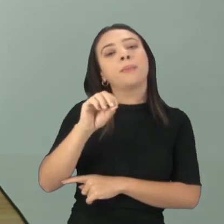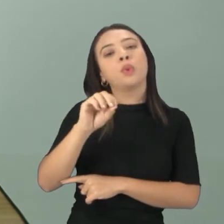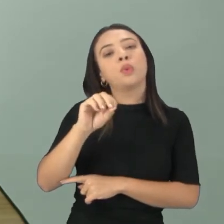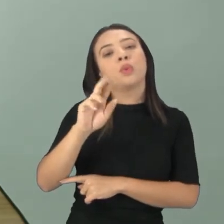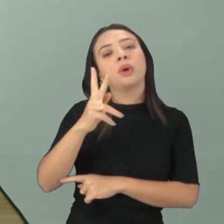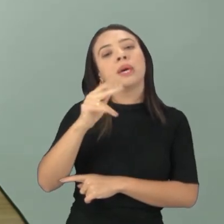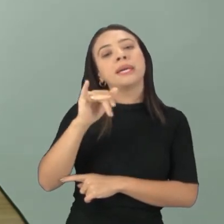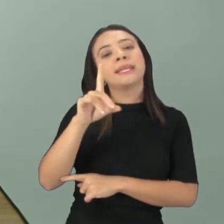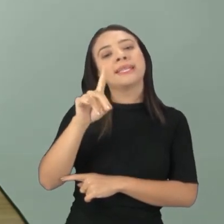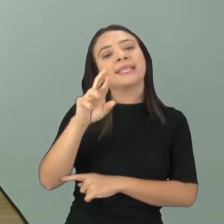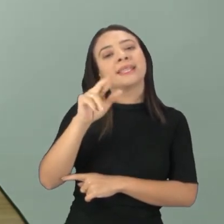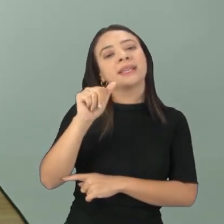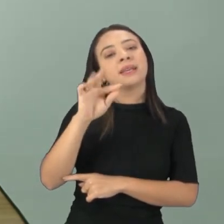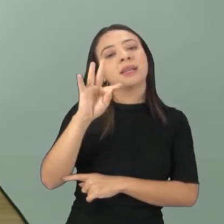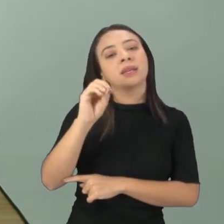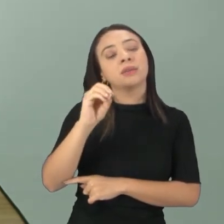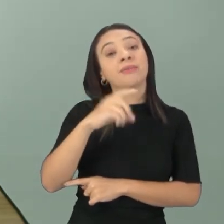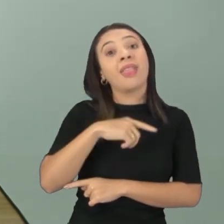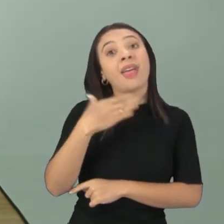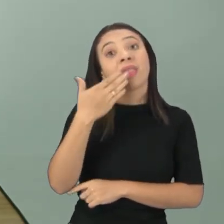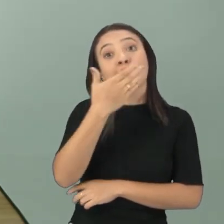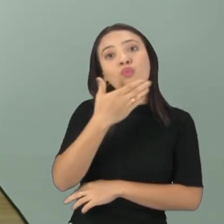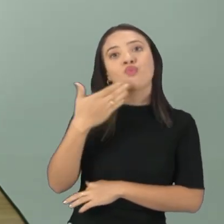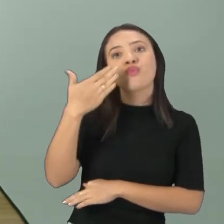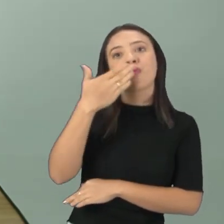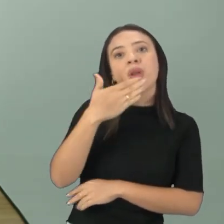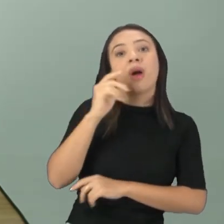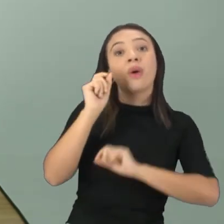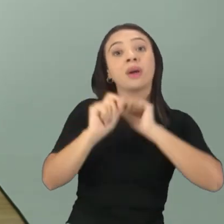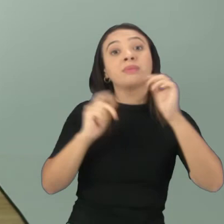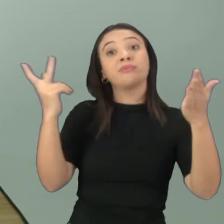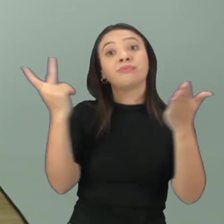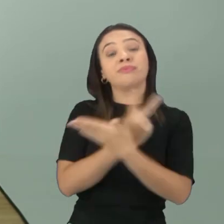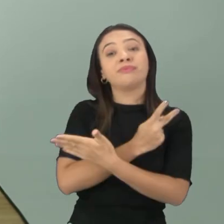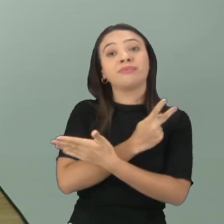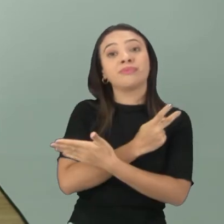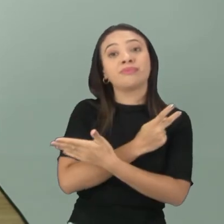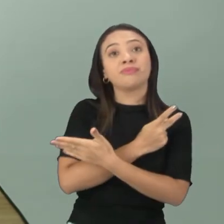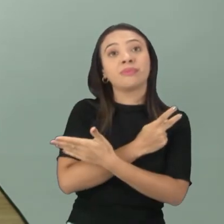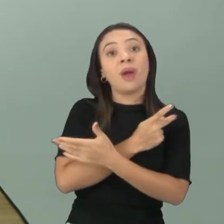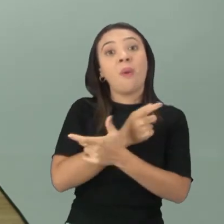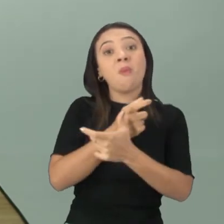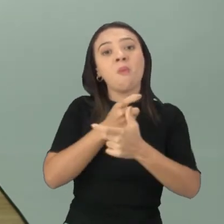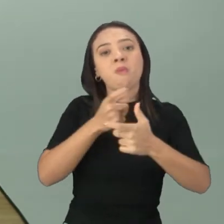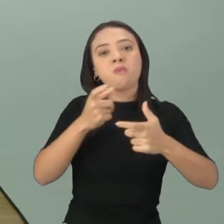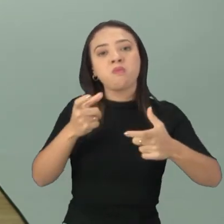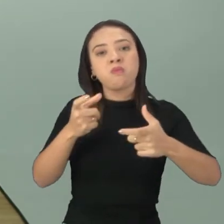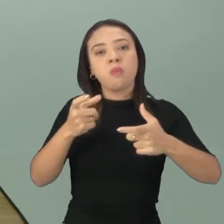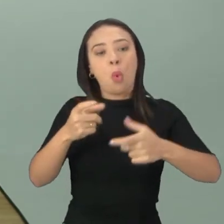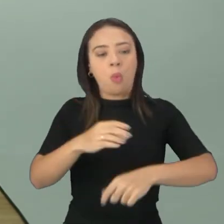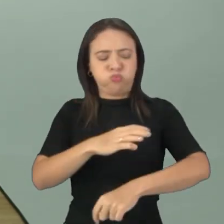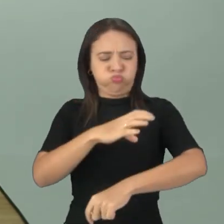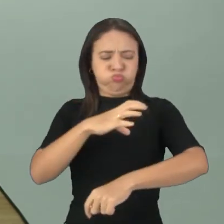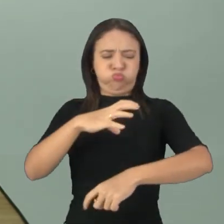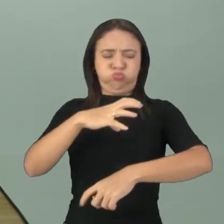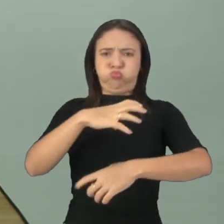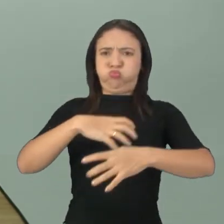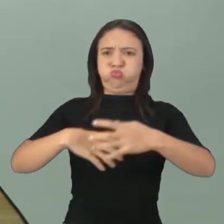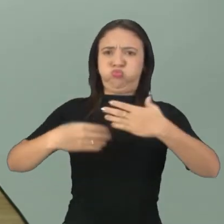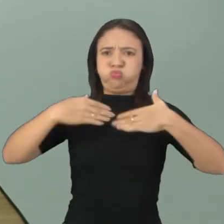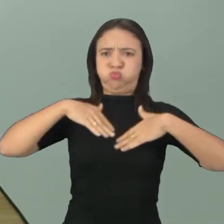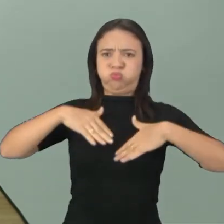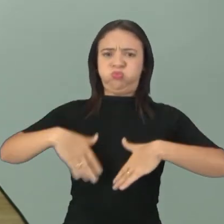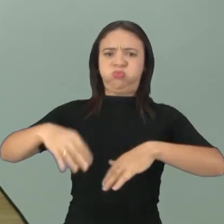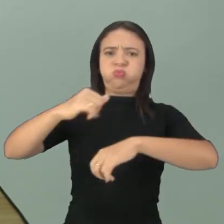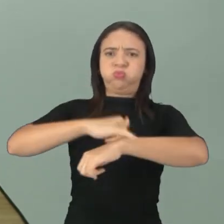né? E, no caso, o açúcar, ele acaba aumentando a gordura corporal. E aí, levando a